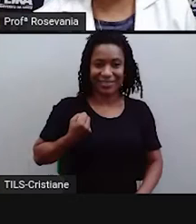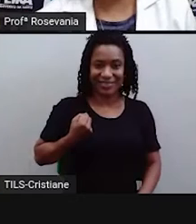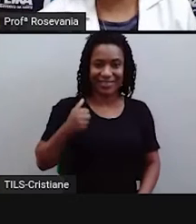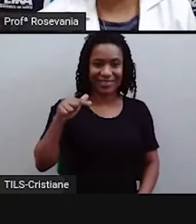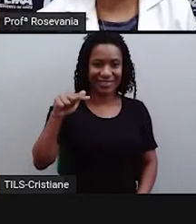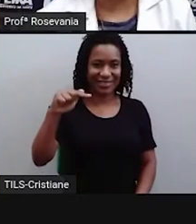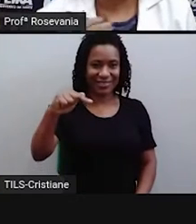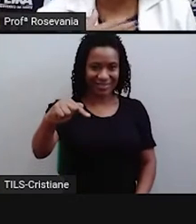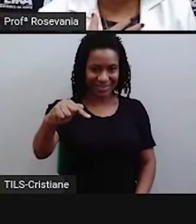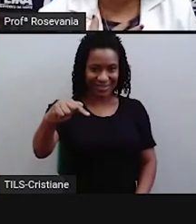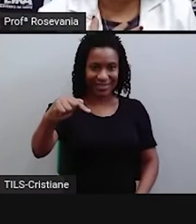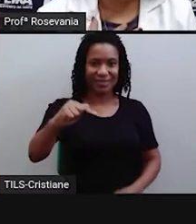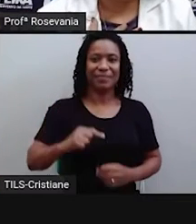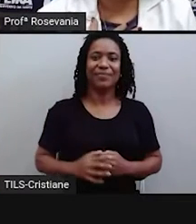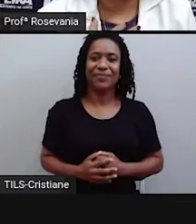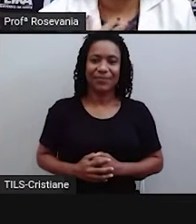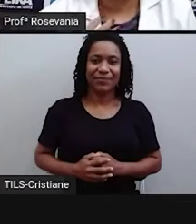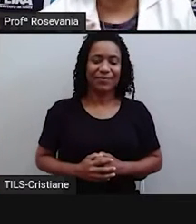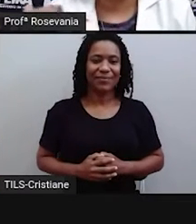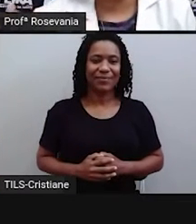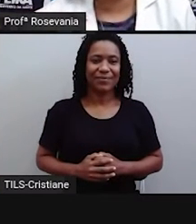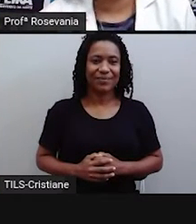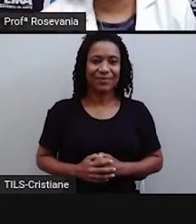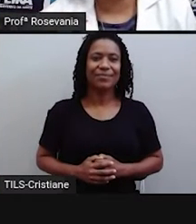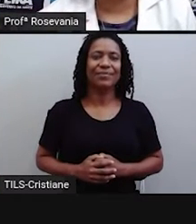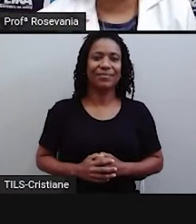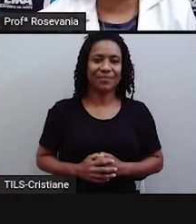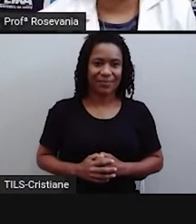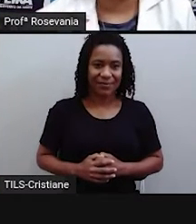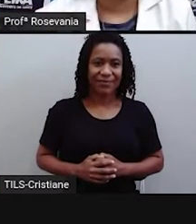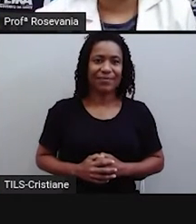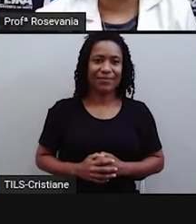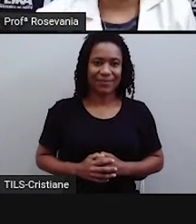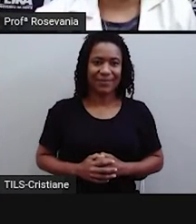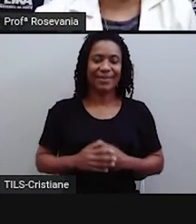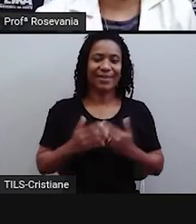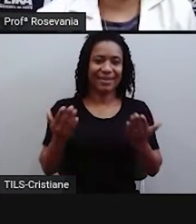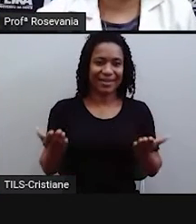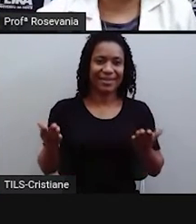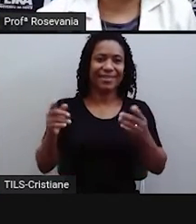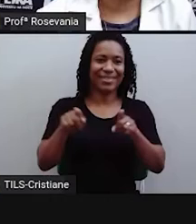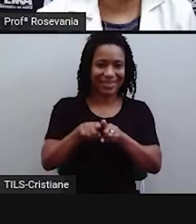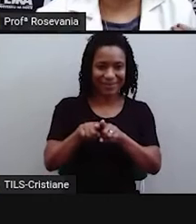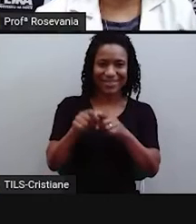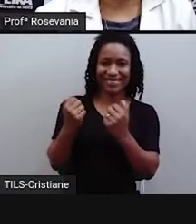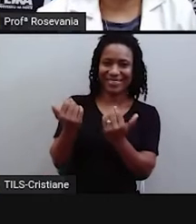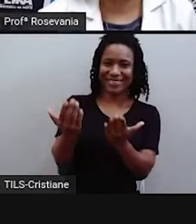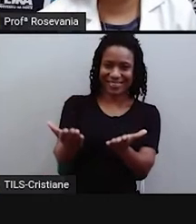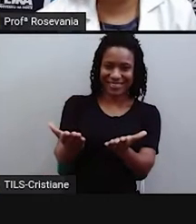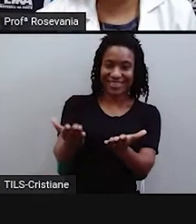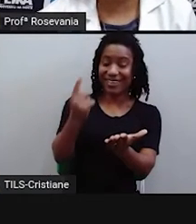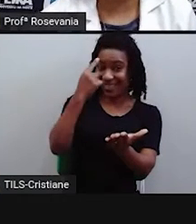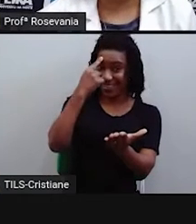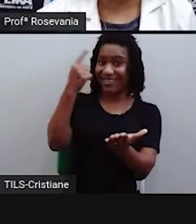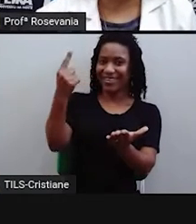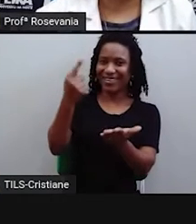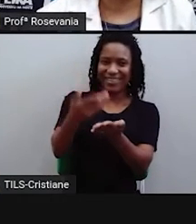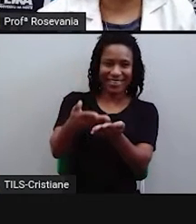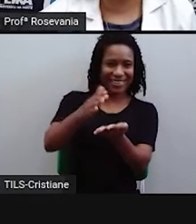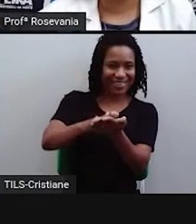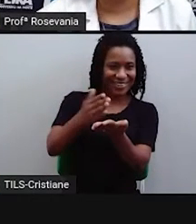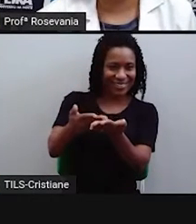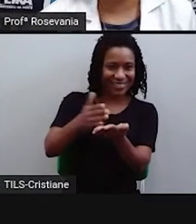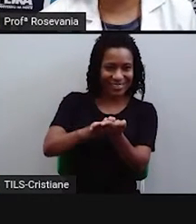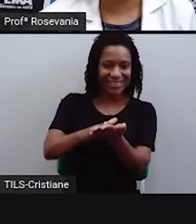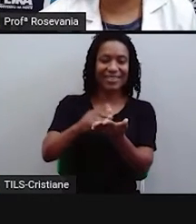antes disso, eu não posso esquecer também, nós temos a nossa companheirinha aqui, a nossa intérprete Cristiane, e que